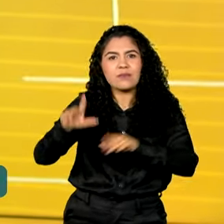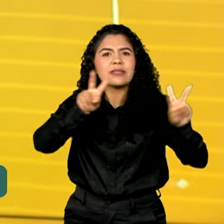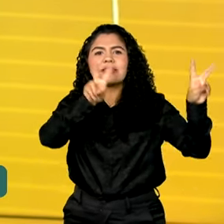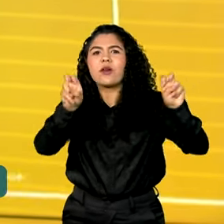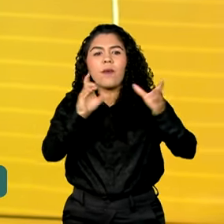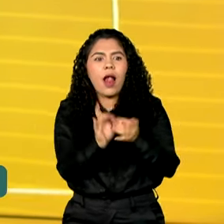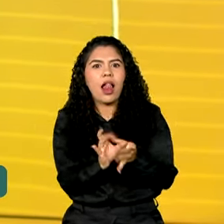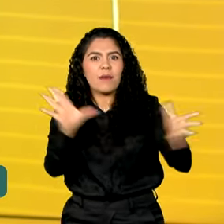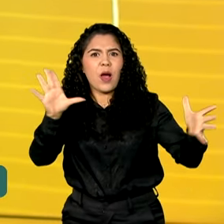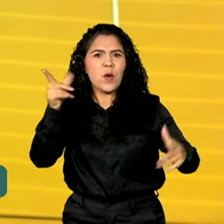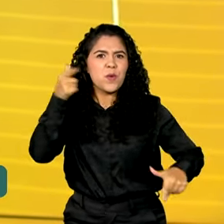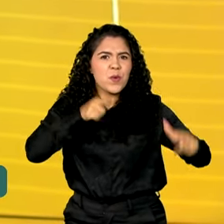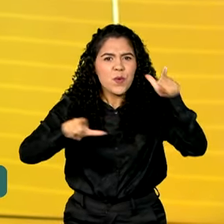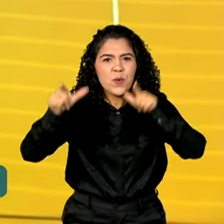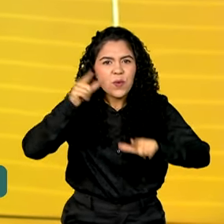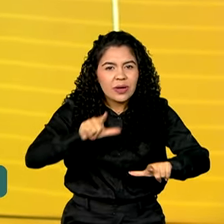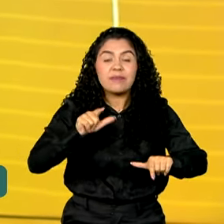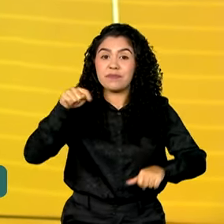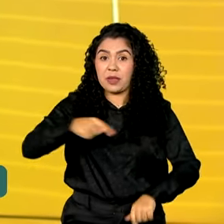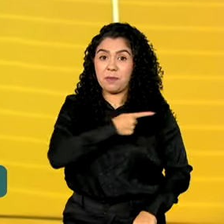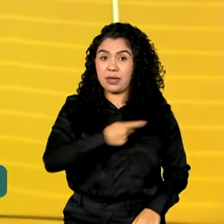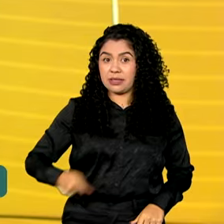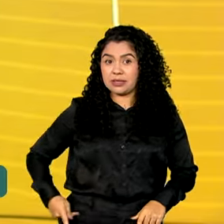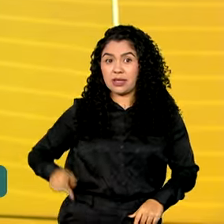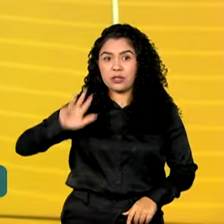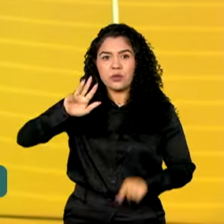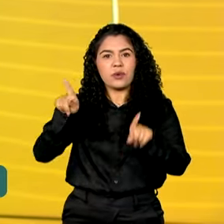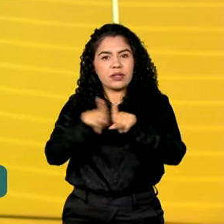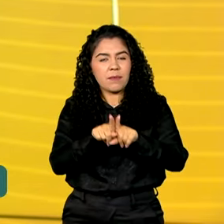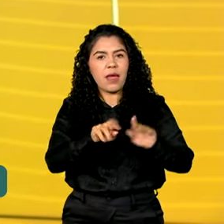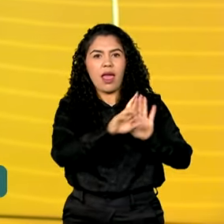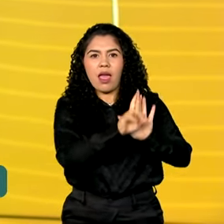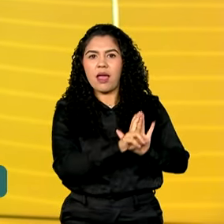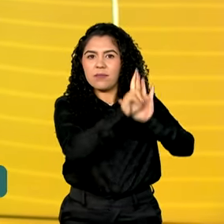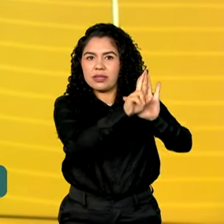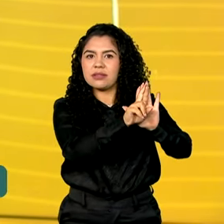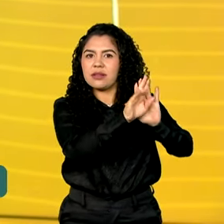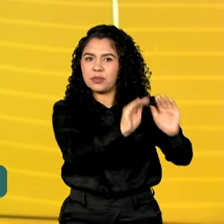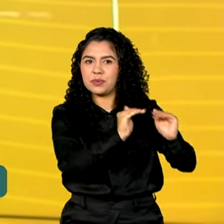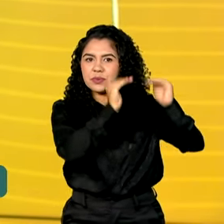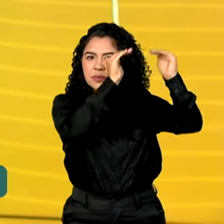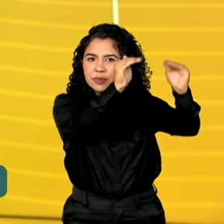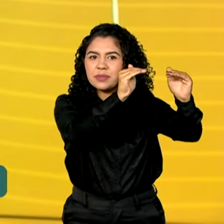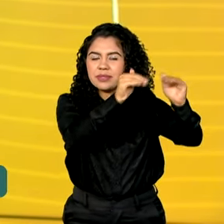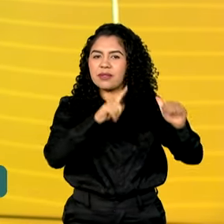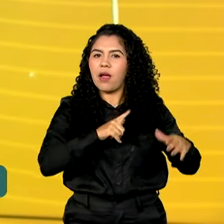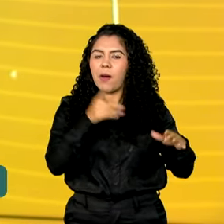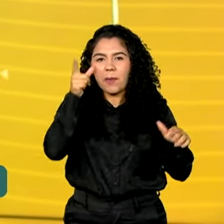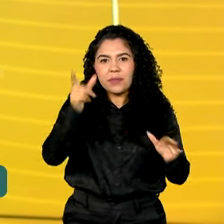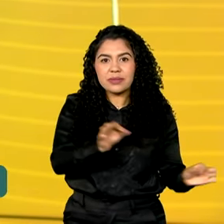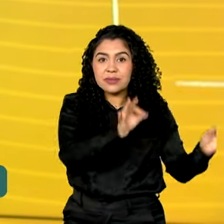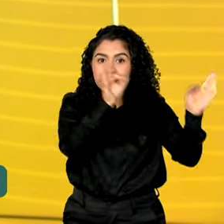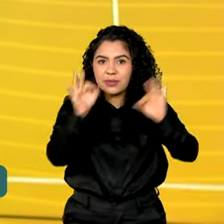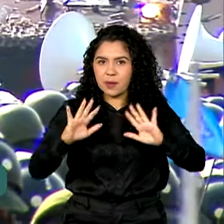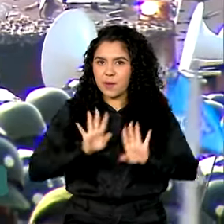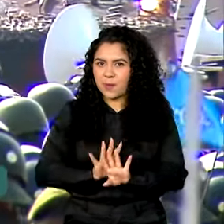Aqui em Brasília, o presidente Lula e autoridades acompanharam o tradicional desfile na esplanada dos ministérios.